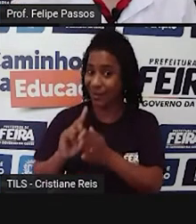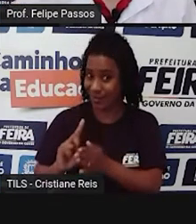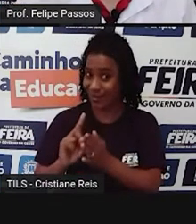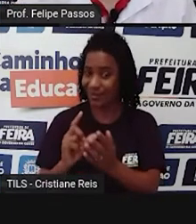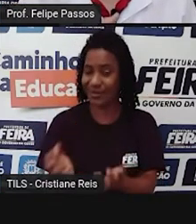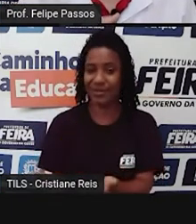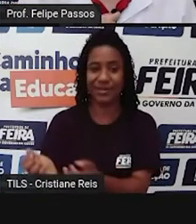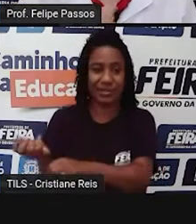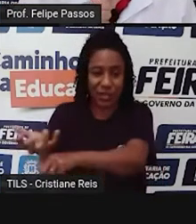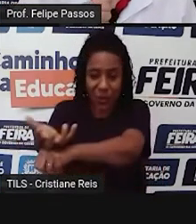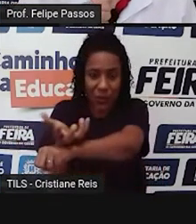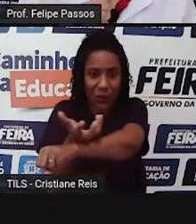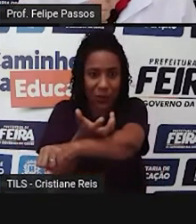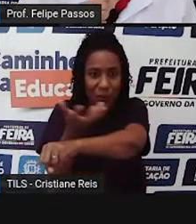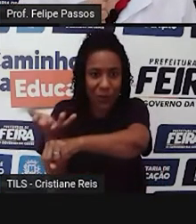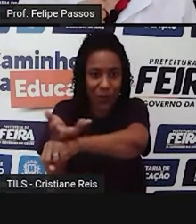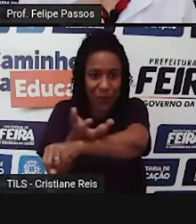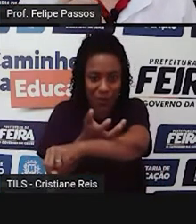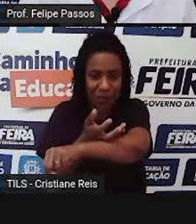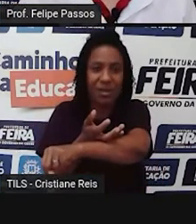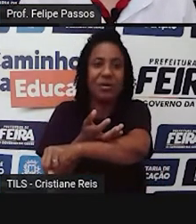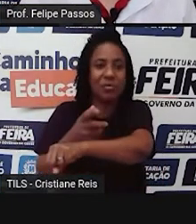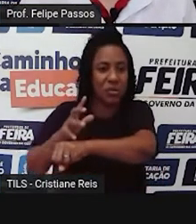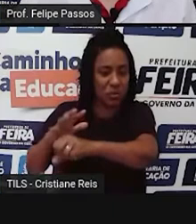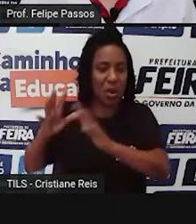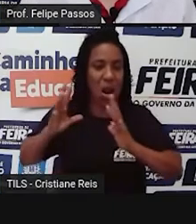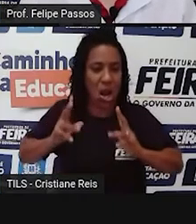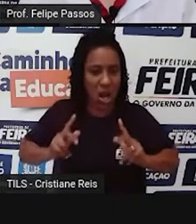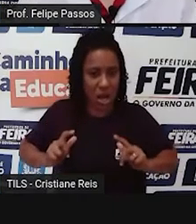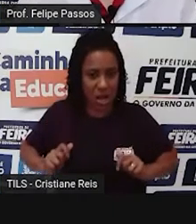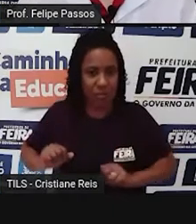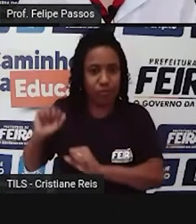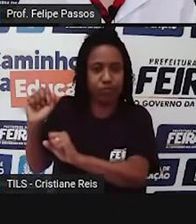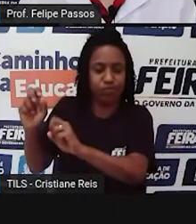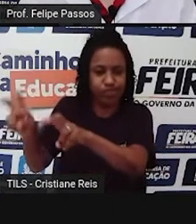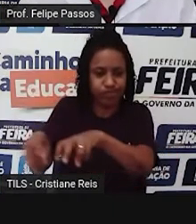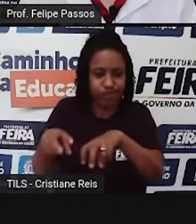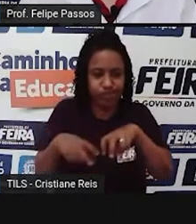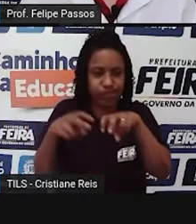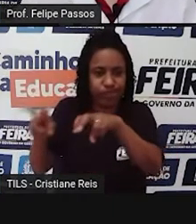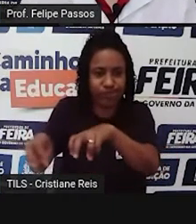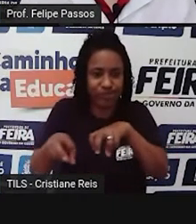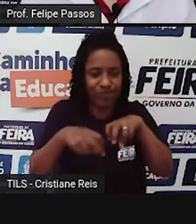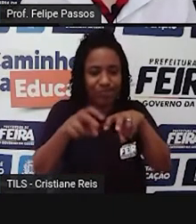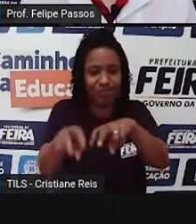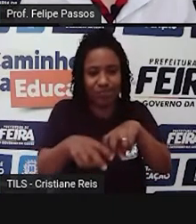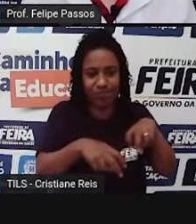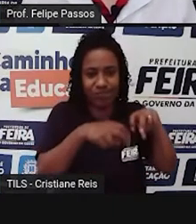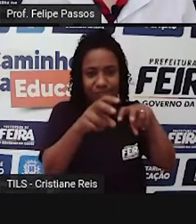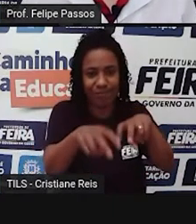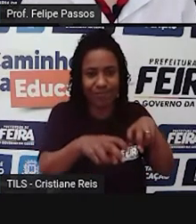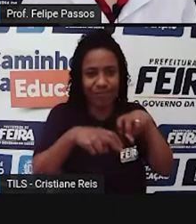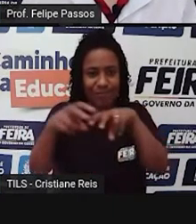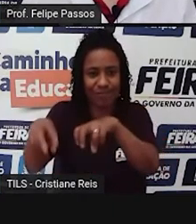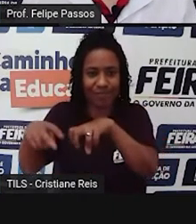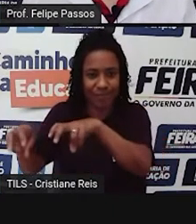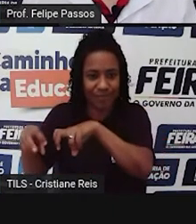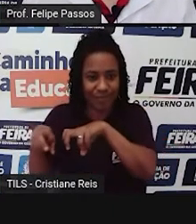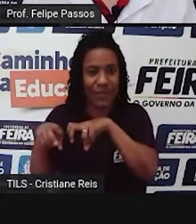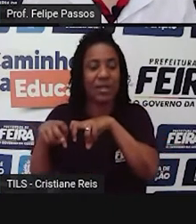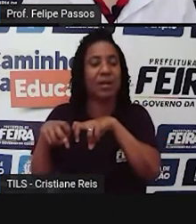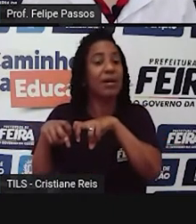aí o ser humano foi lá, tirou essa vegetação. Segundo, que para ter alimentos, né? Livre de pragas, muitos